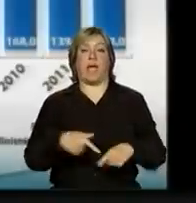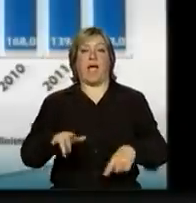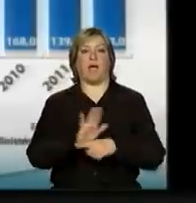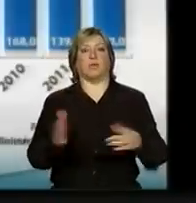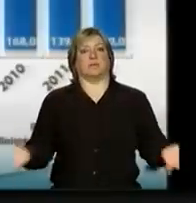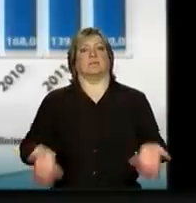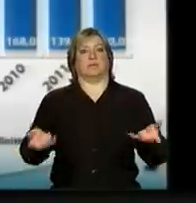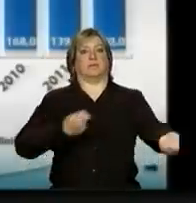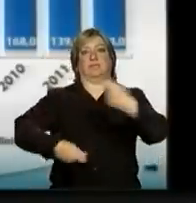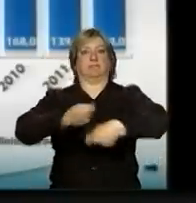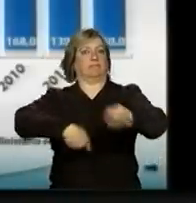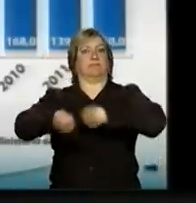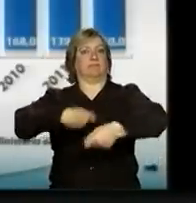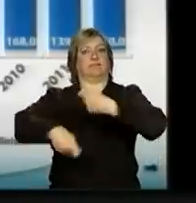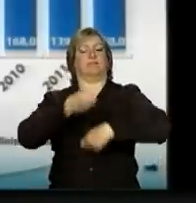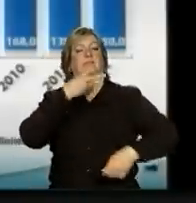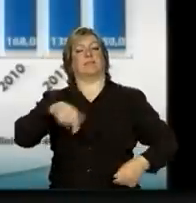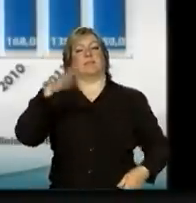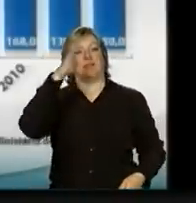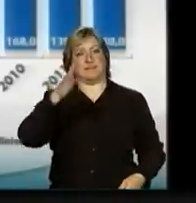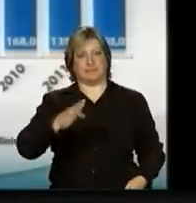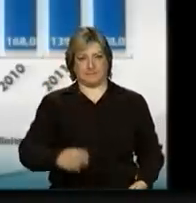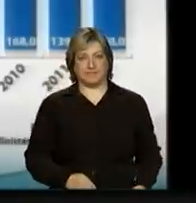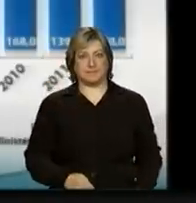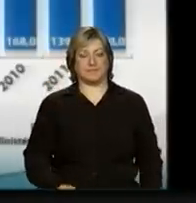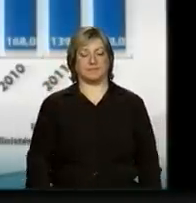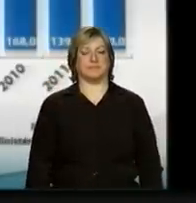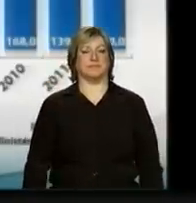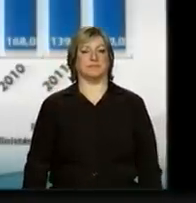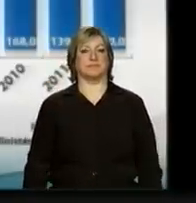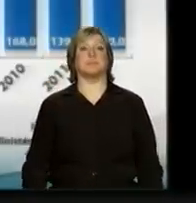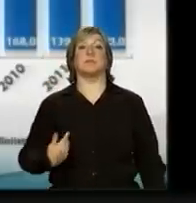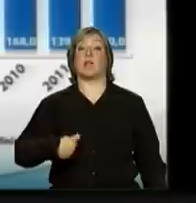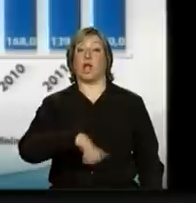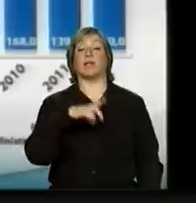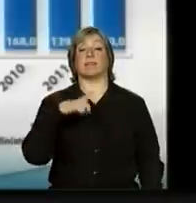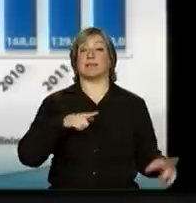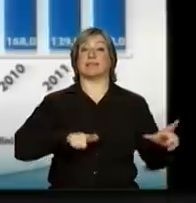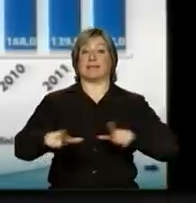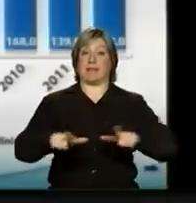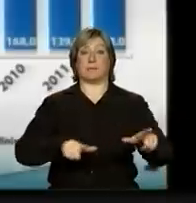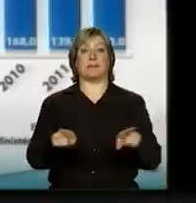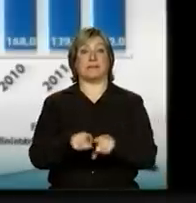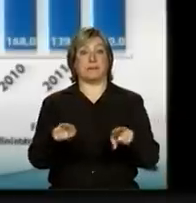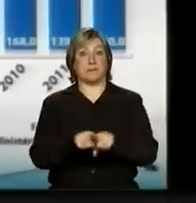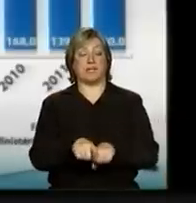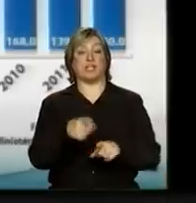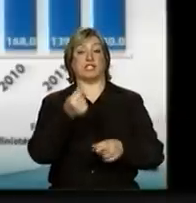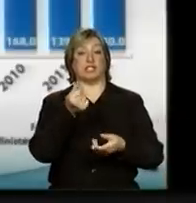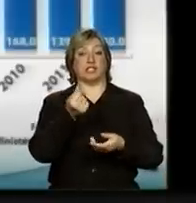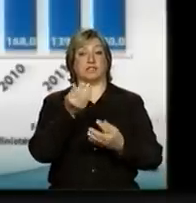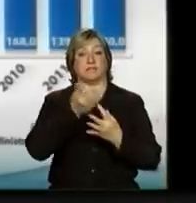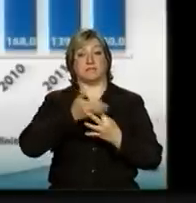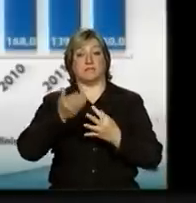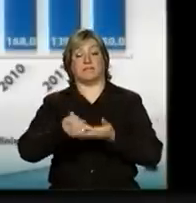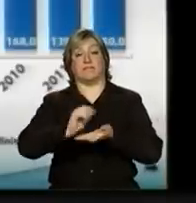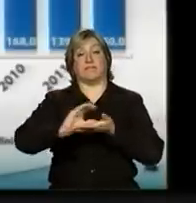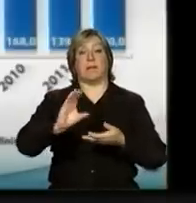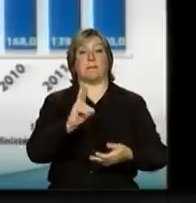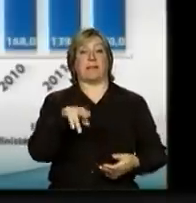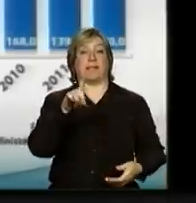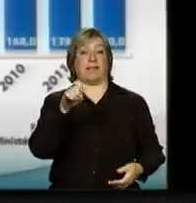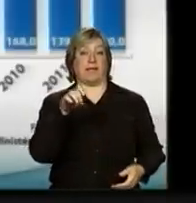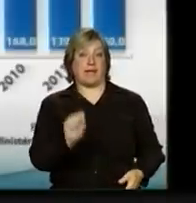adequado para a economia brasileira. Estamos trabalhando também com financiamento do BNDES,